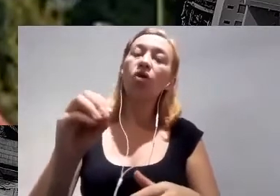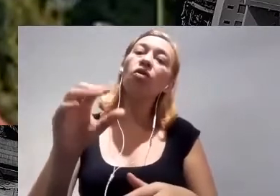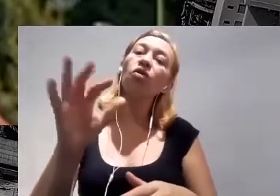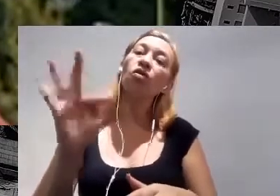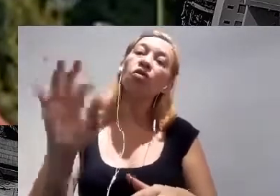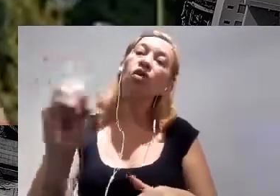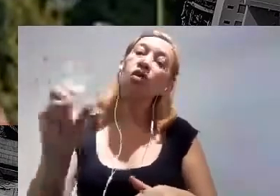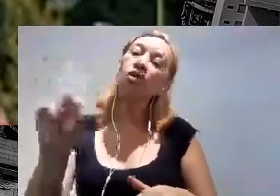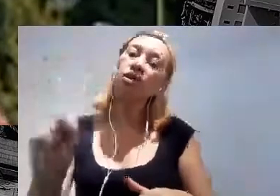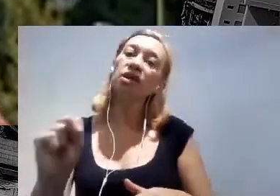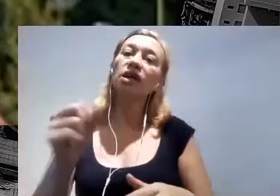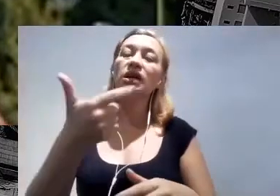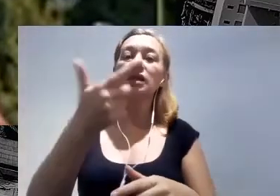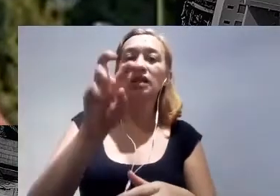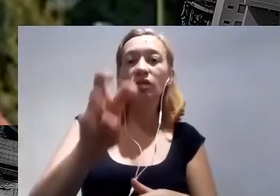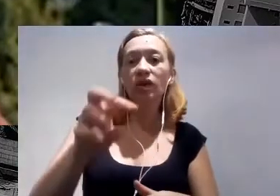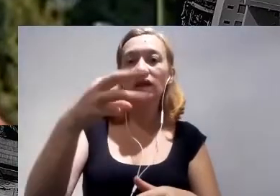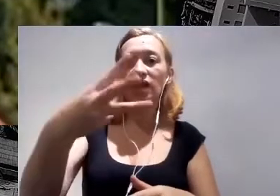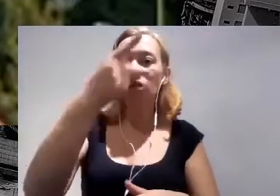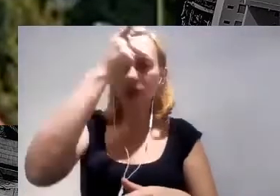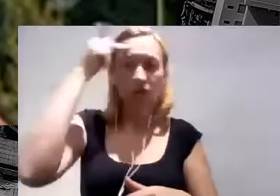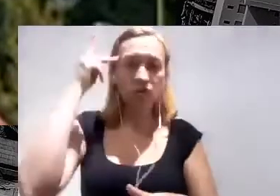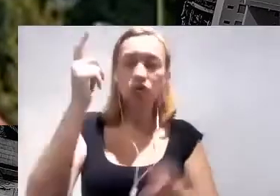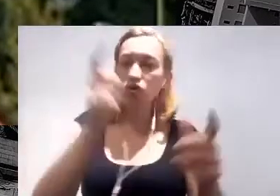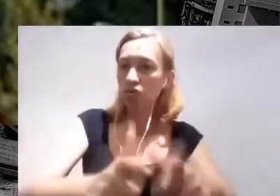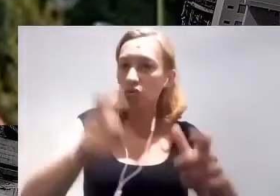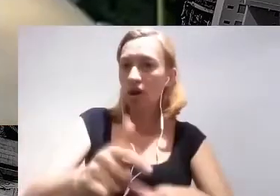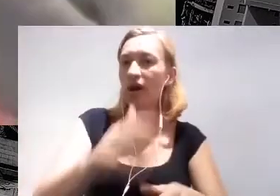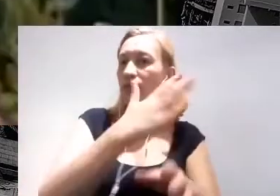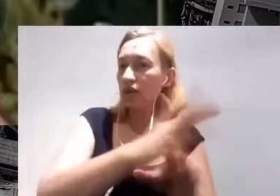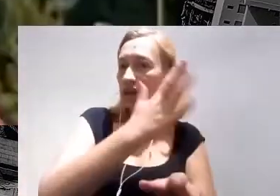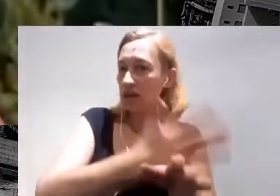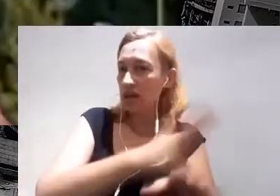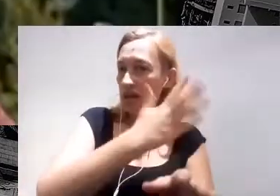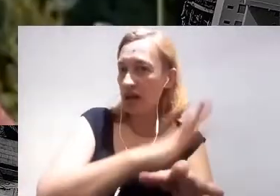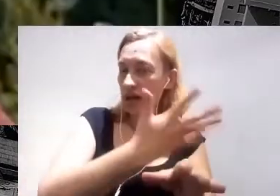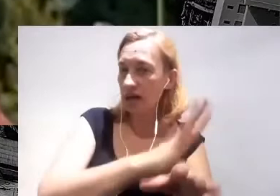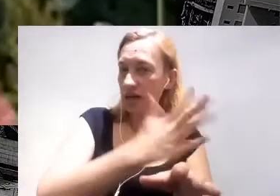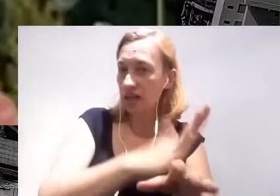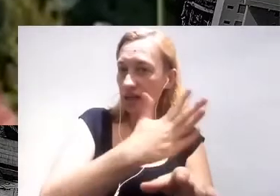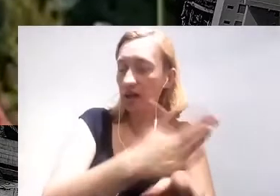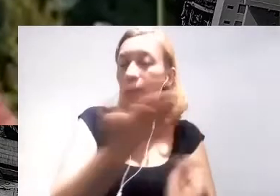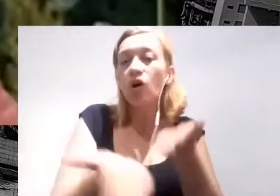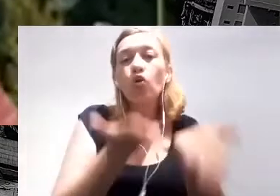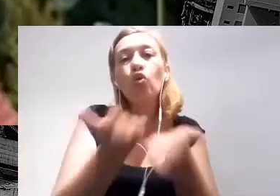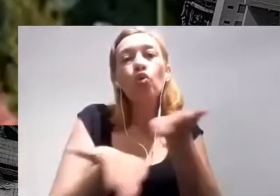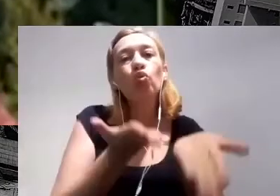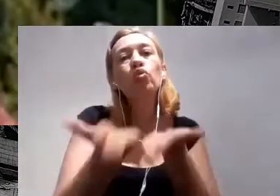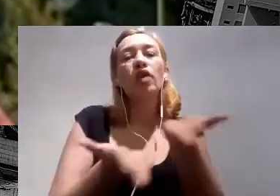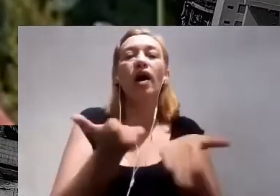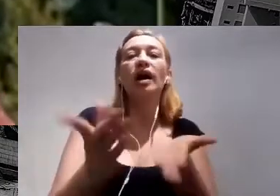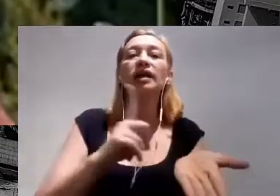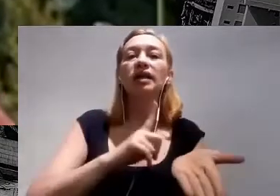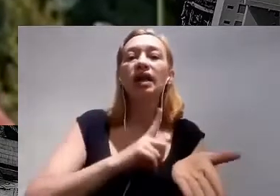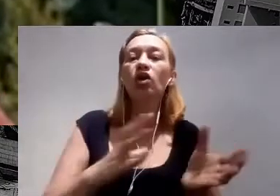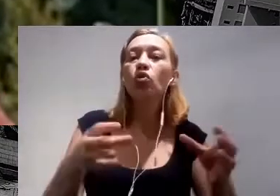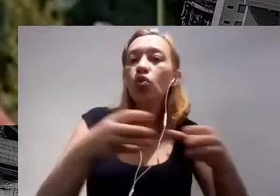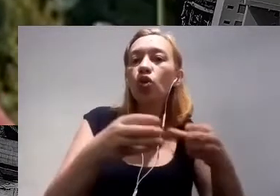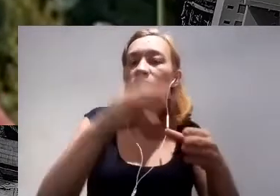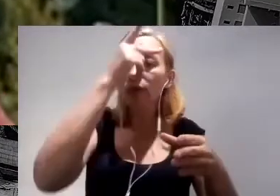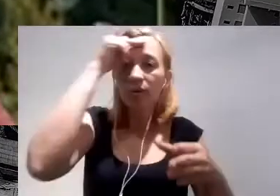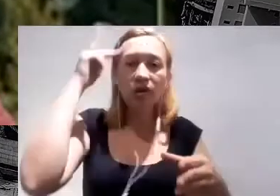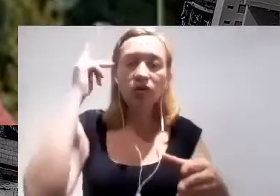treinadas. Então, a gente tem essa parte da conscientização, do treinamento, para realmente ter comunidades e usuários da água